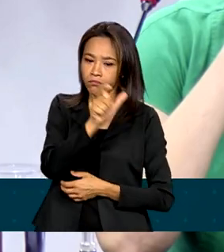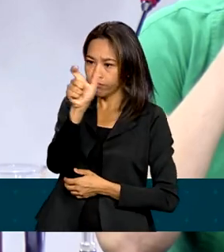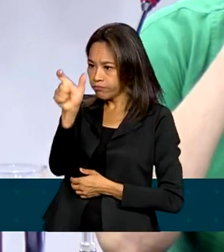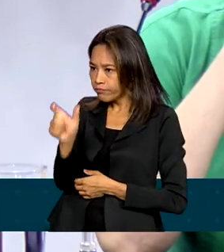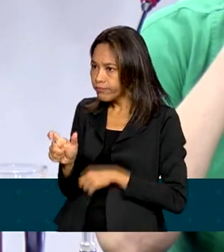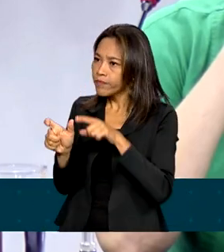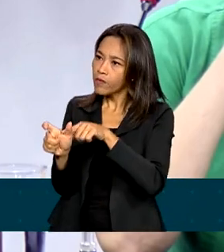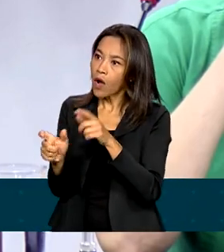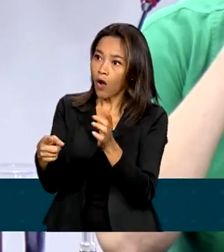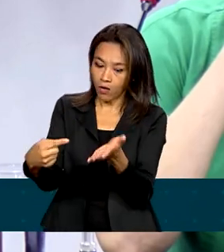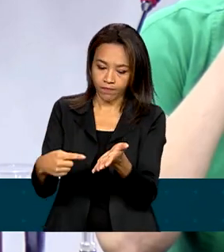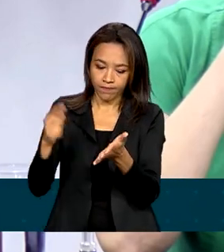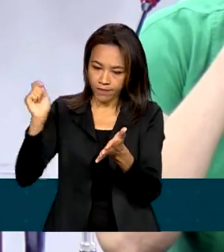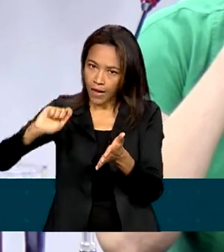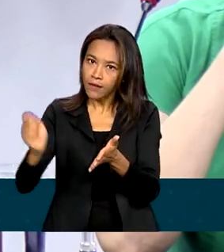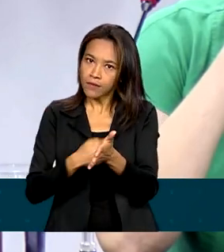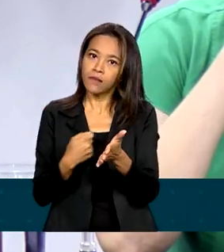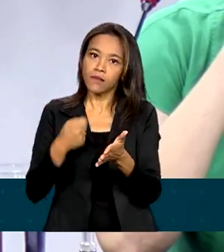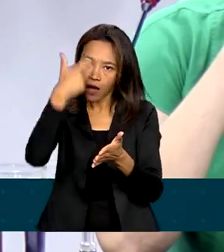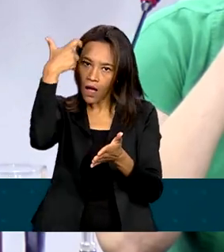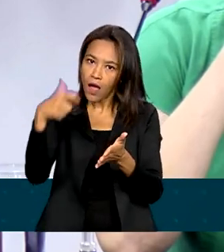vai ter que assinar ali,